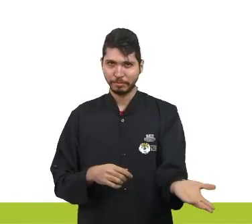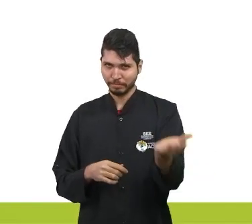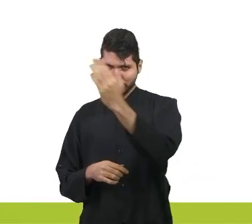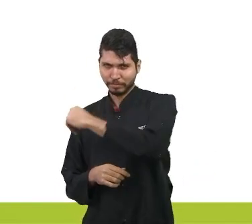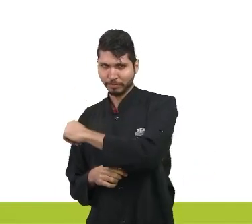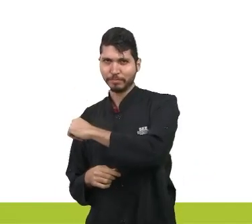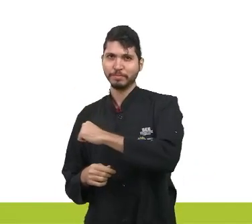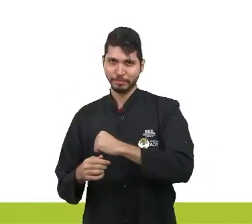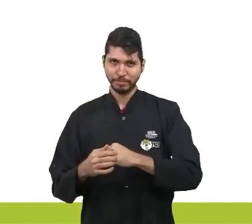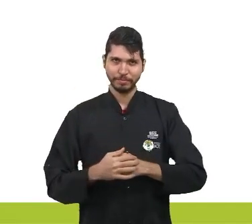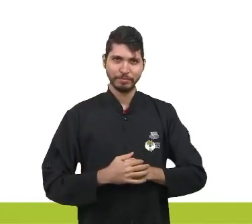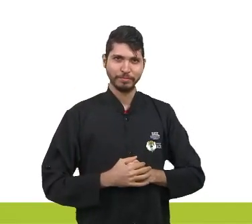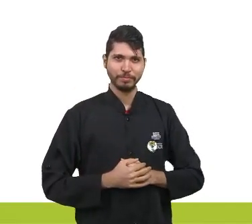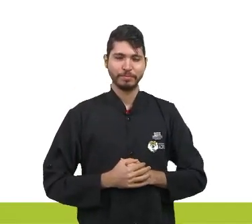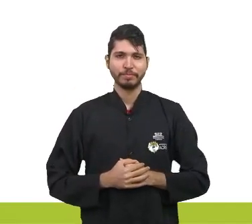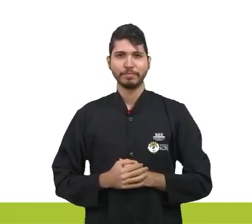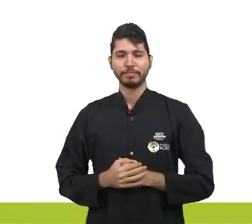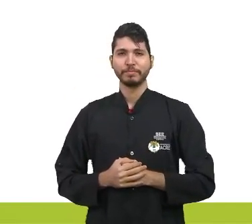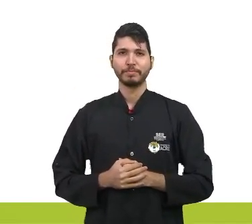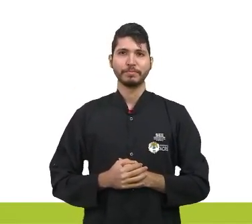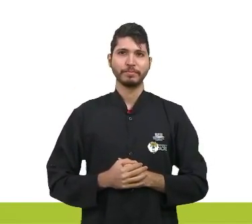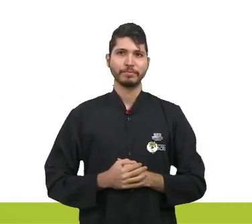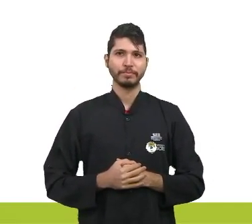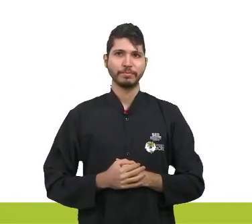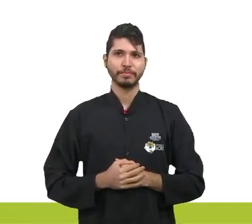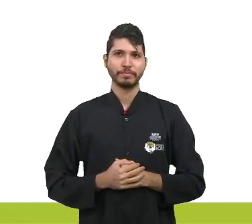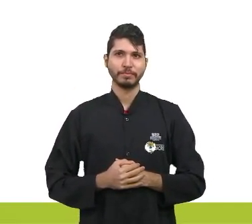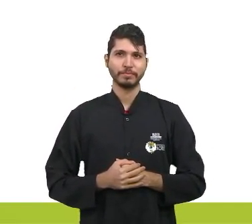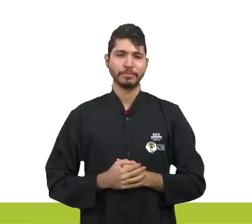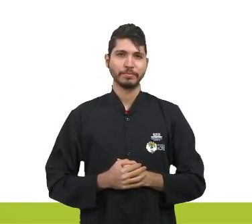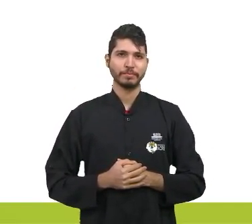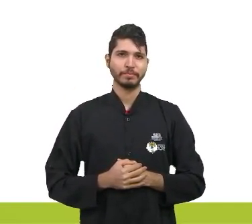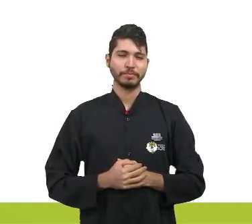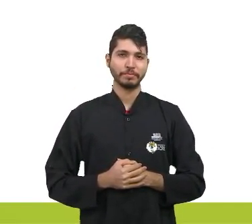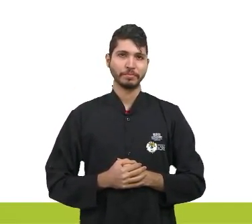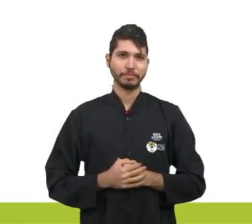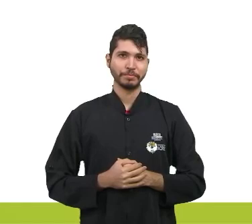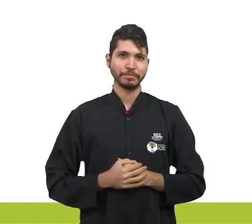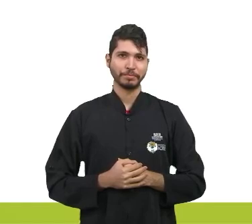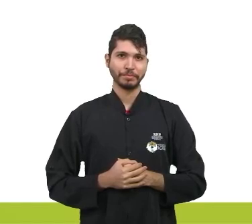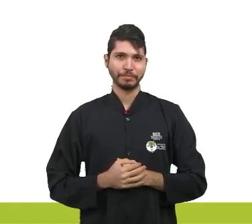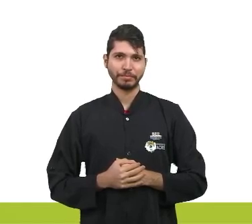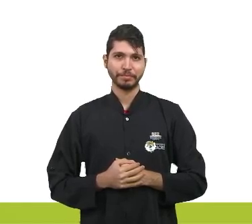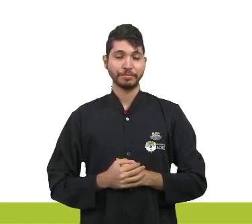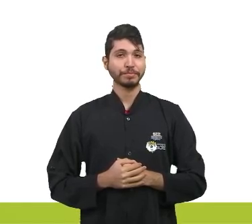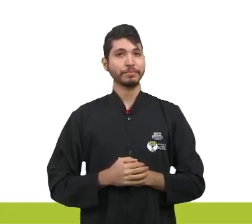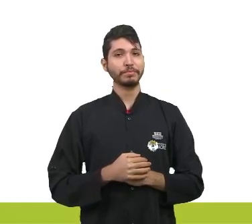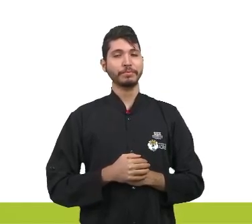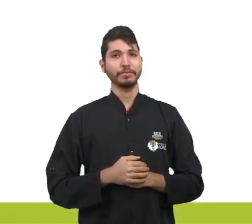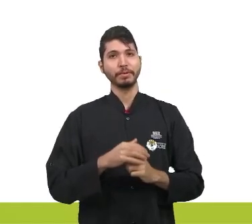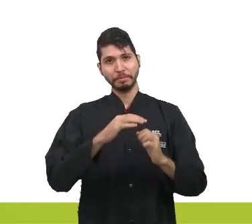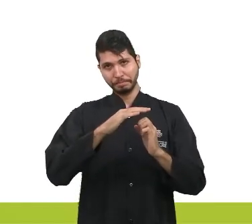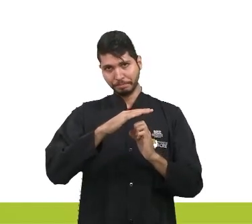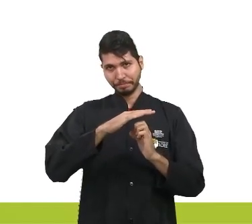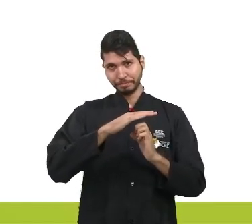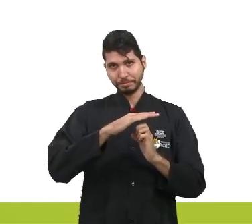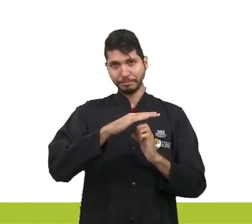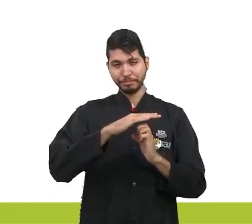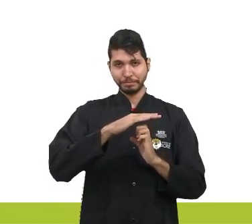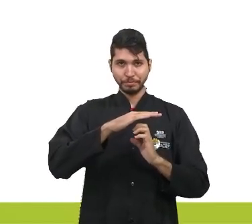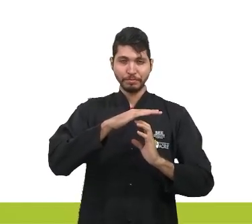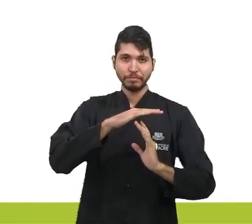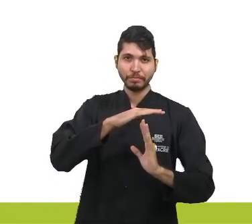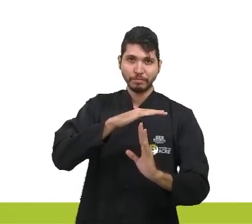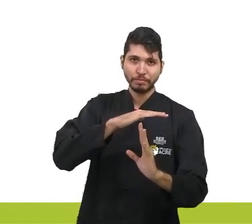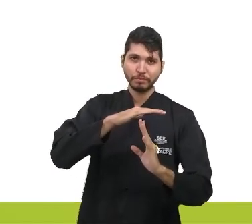Conforme o texto, as correspondências trocadas entre imigrantes no Brasil com seus